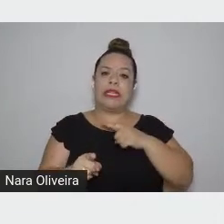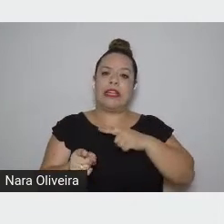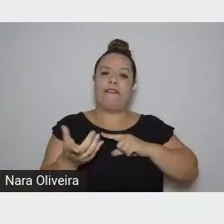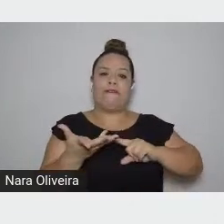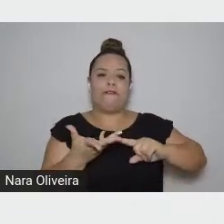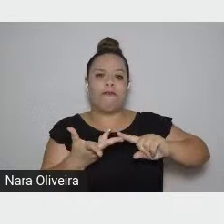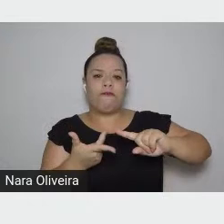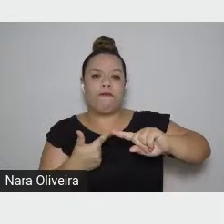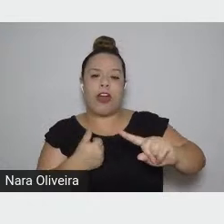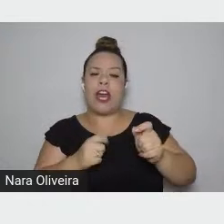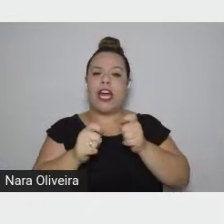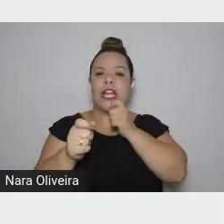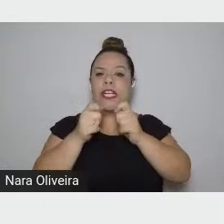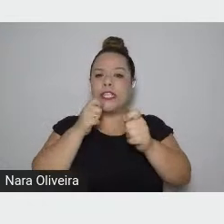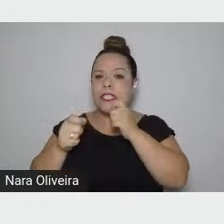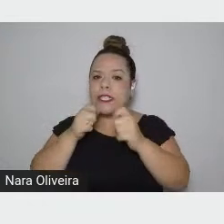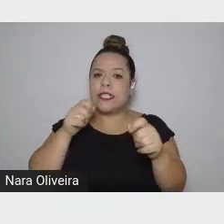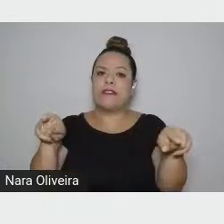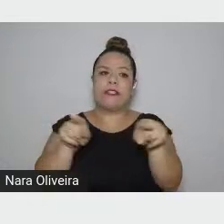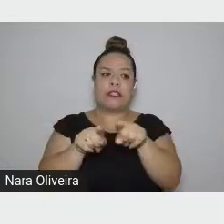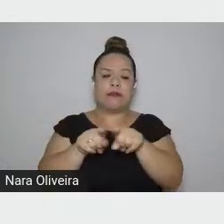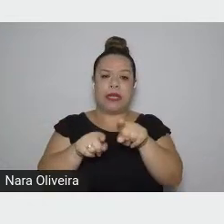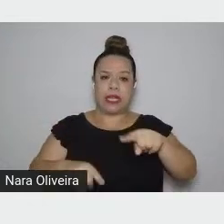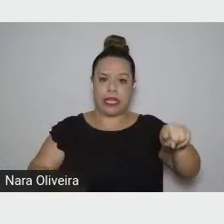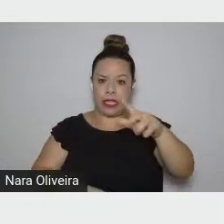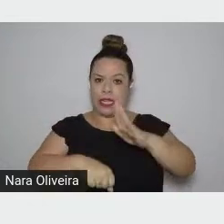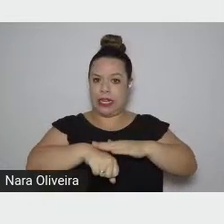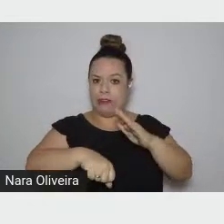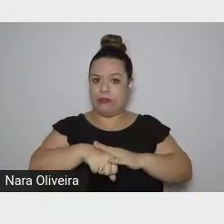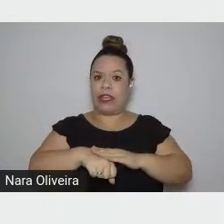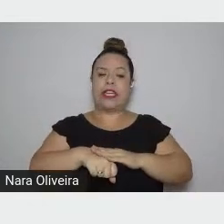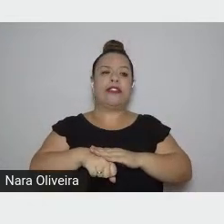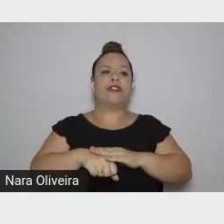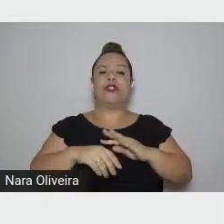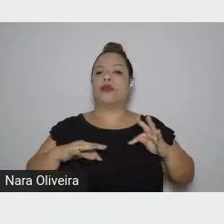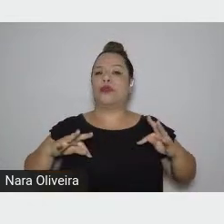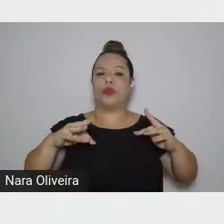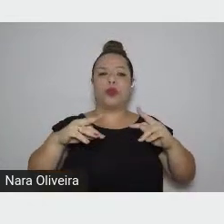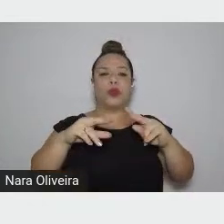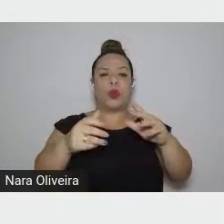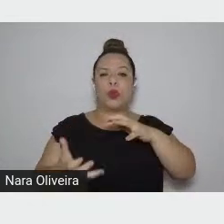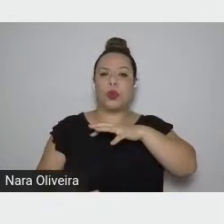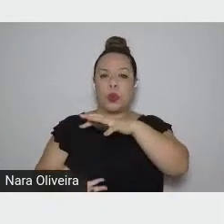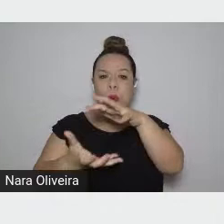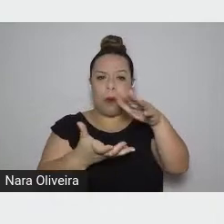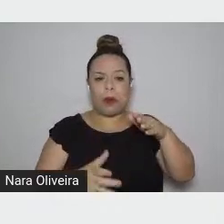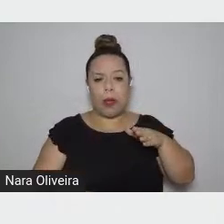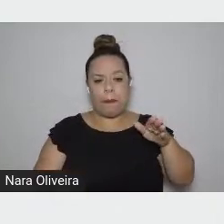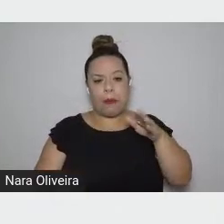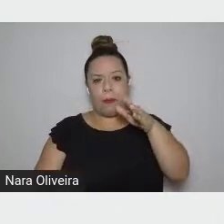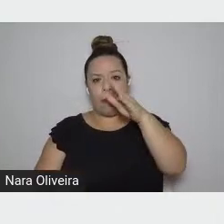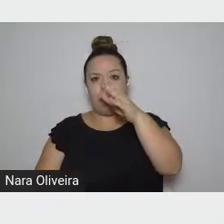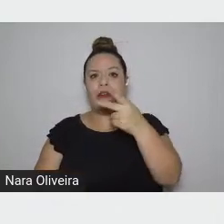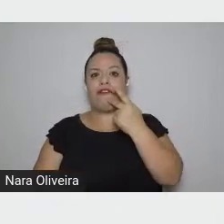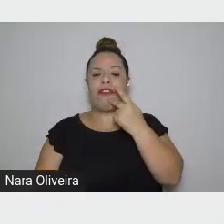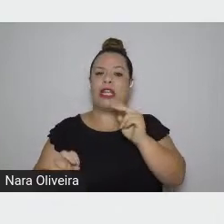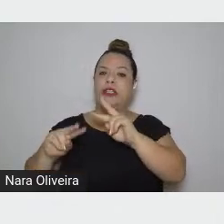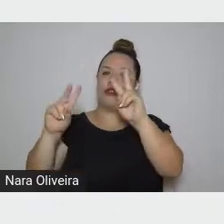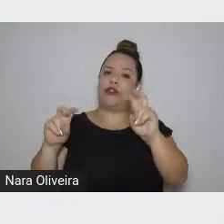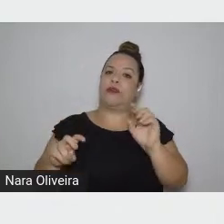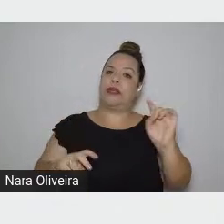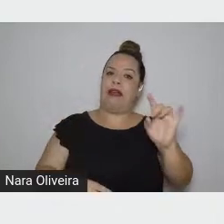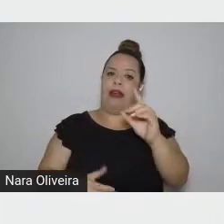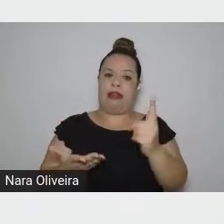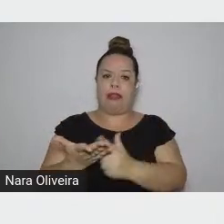entrevistas que ele deu pelo mundo afora, falando de cada uma dessas obras. E,